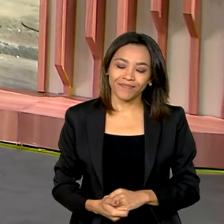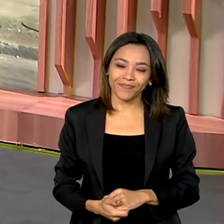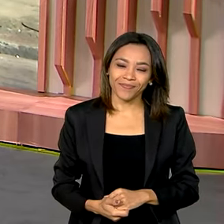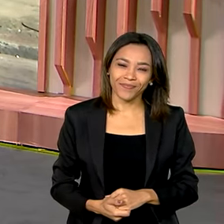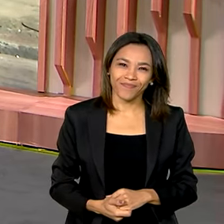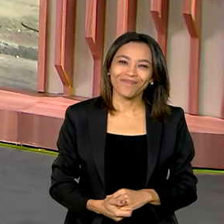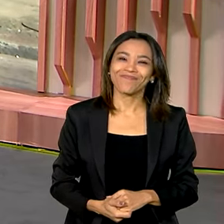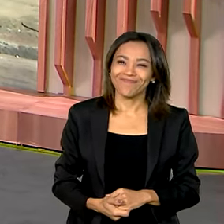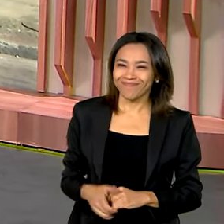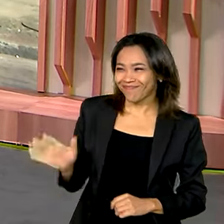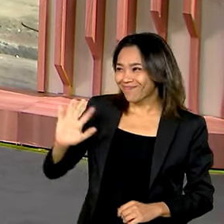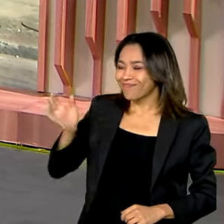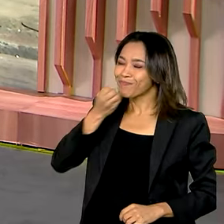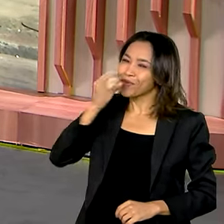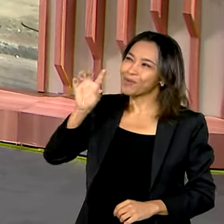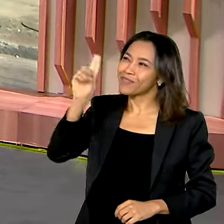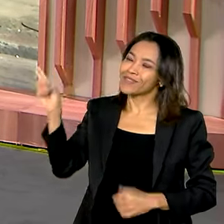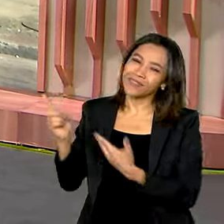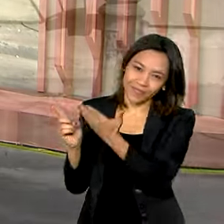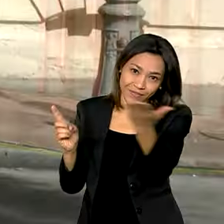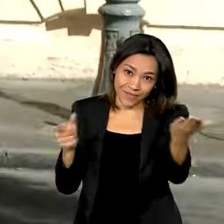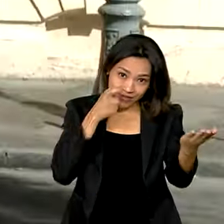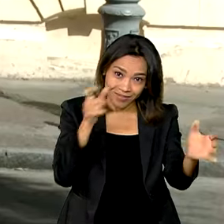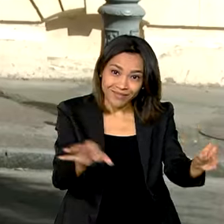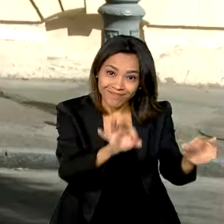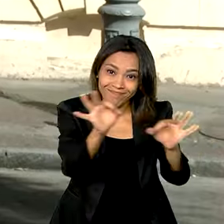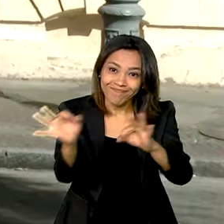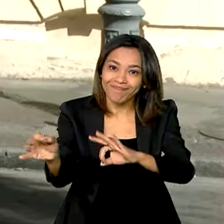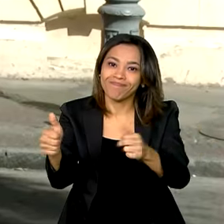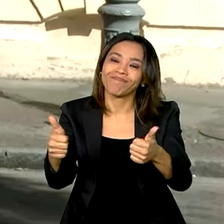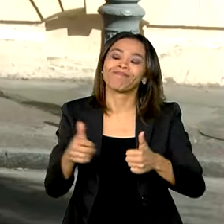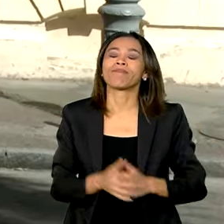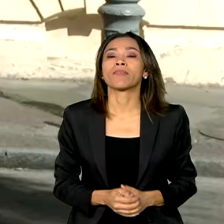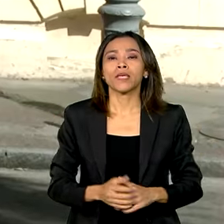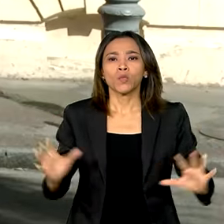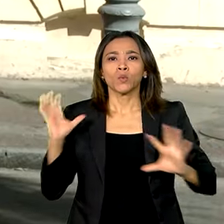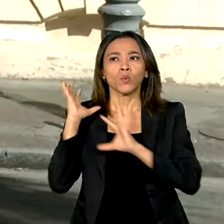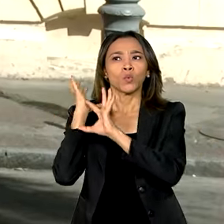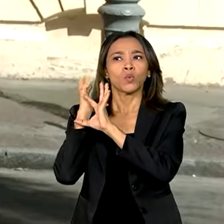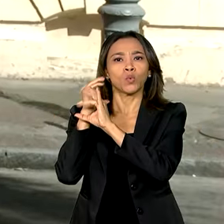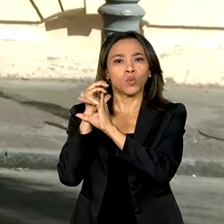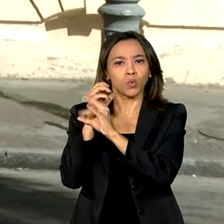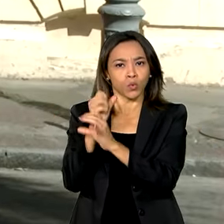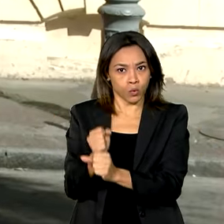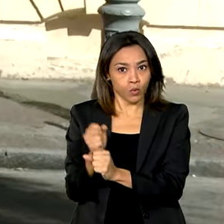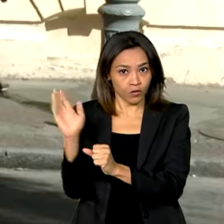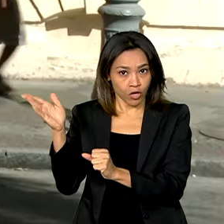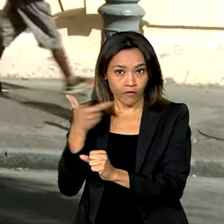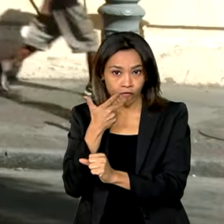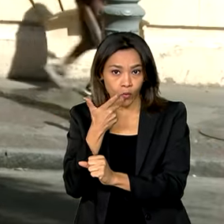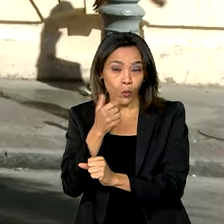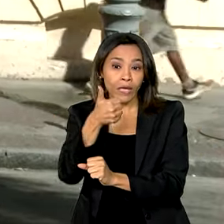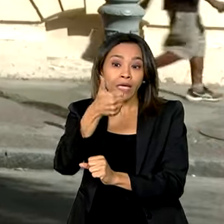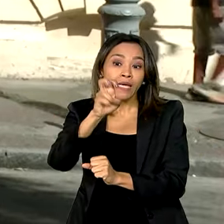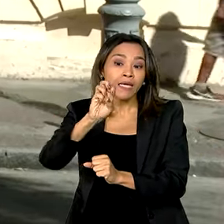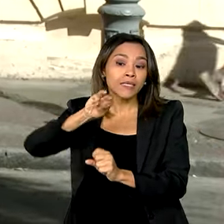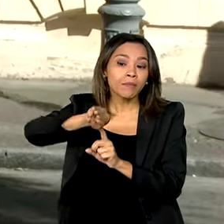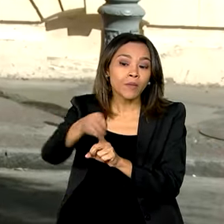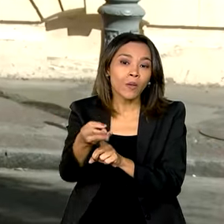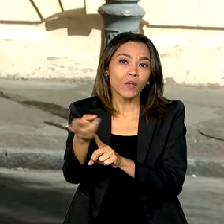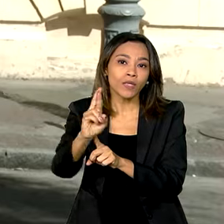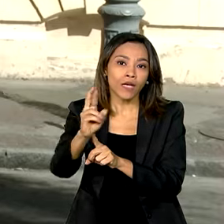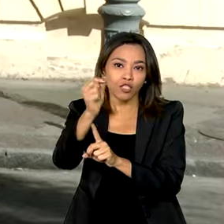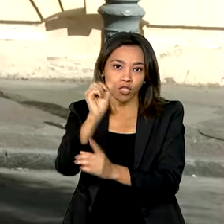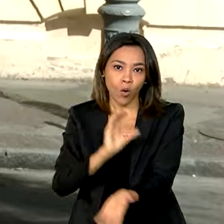Oi, Vanessa. Bom dia para você e para todos que nos acompanham. Desse total que você falou, 15 milhões de reais serão